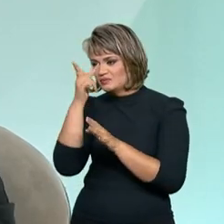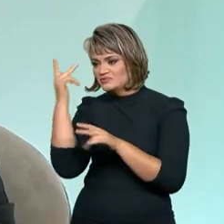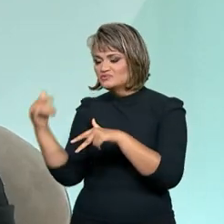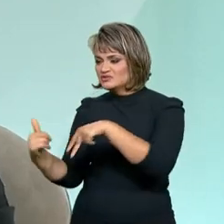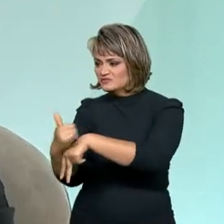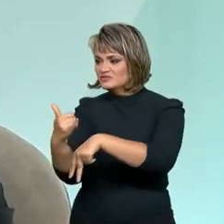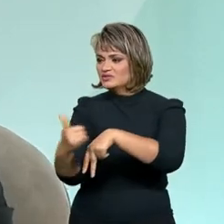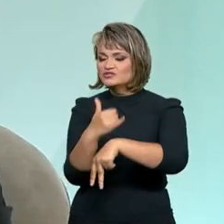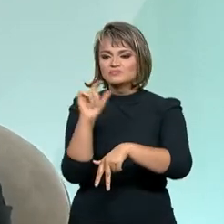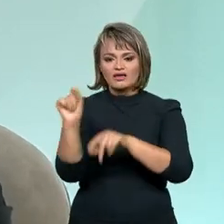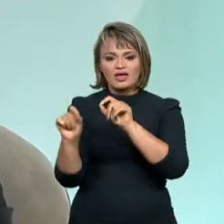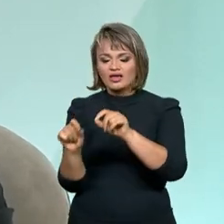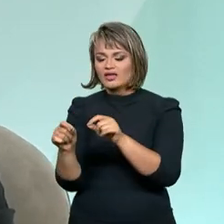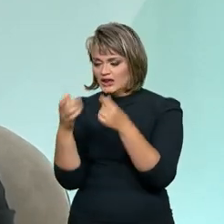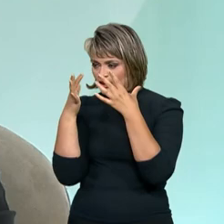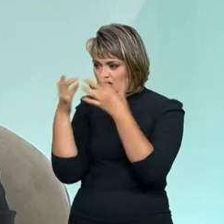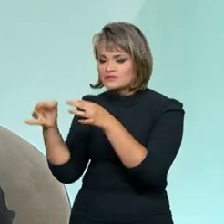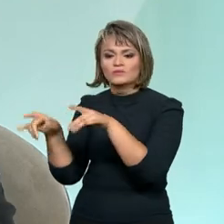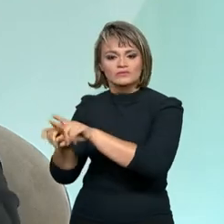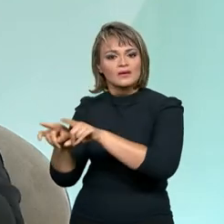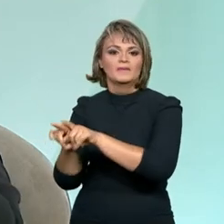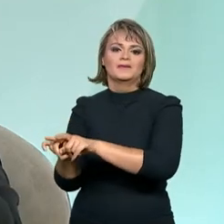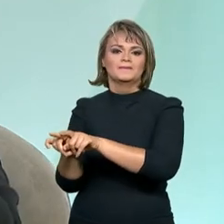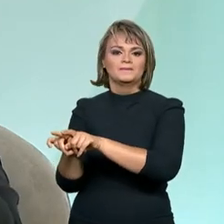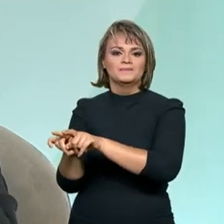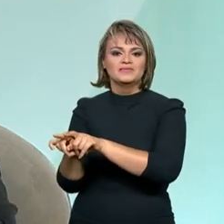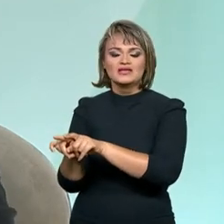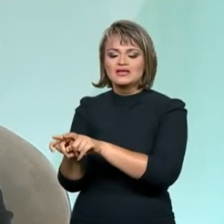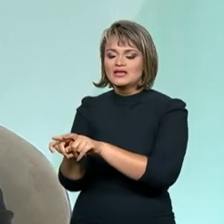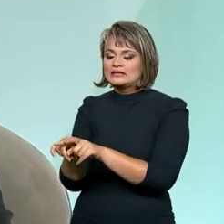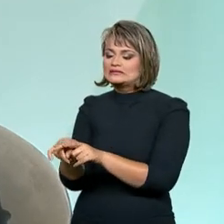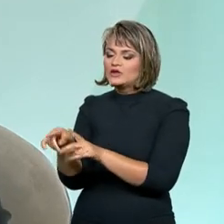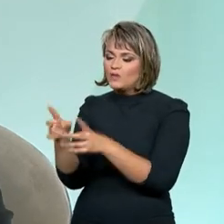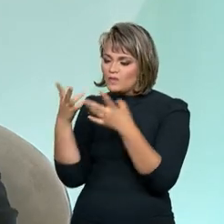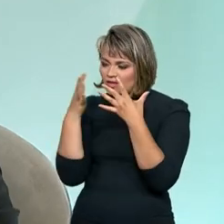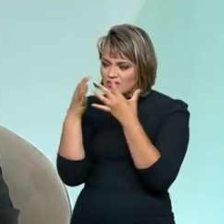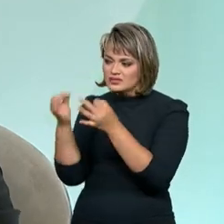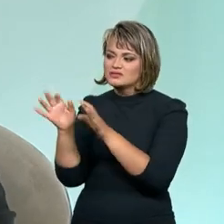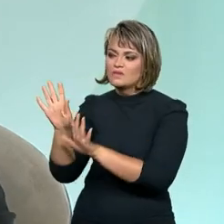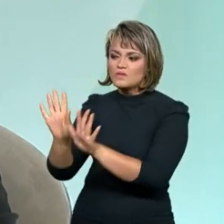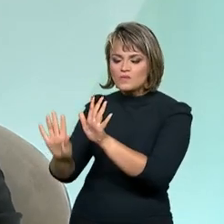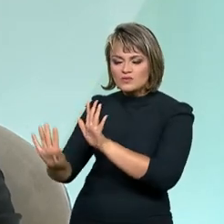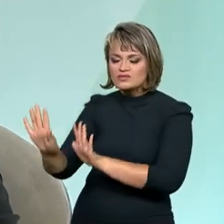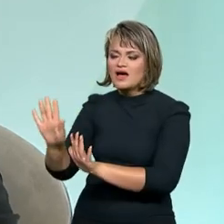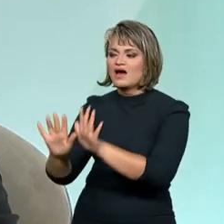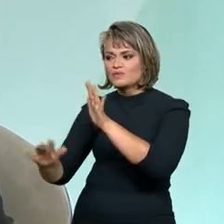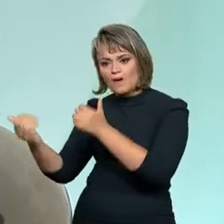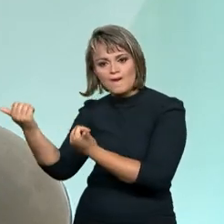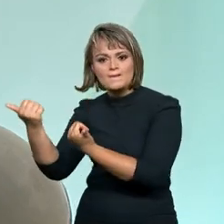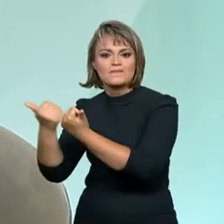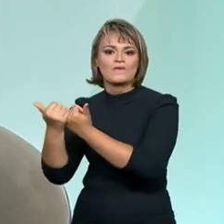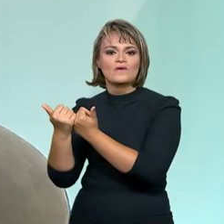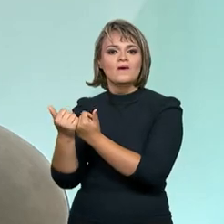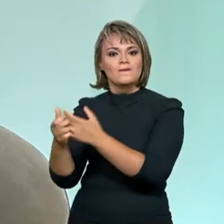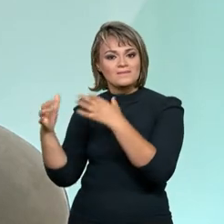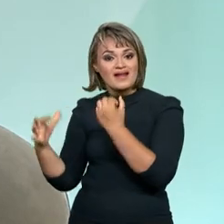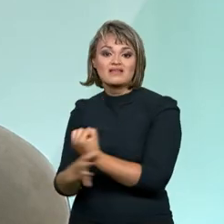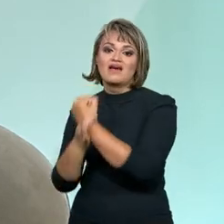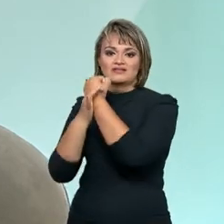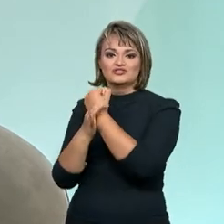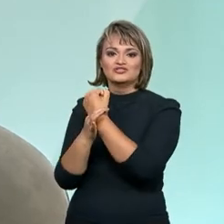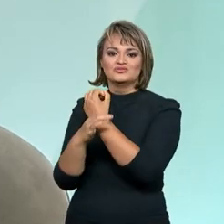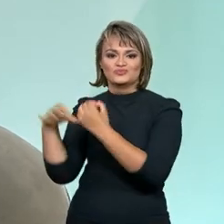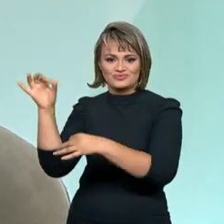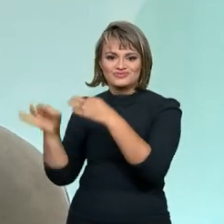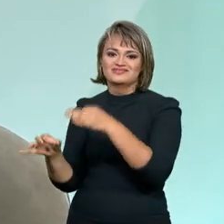trazendo na centralidade da política um olhar atento, um cuidado, apoio, suporte para assegurar a justiça.